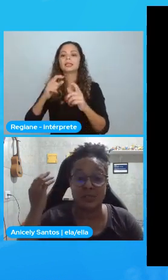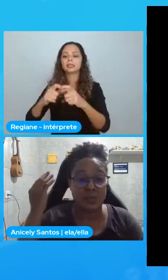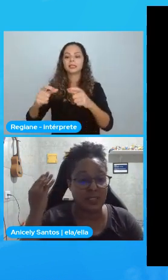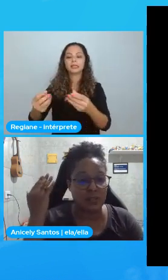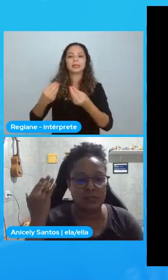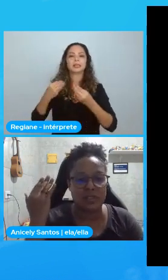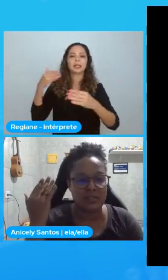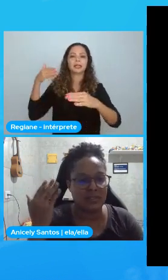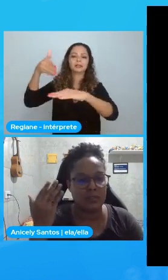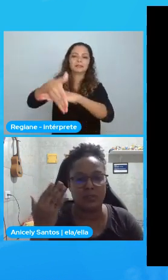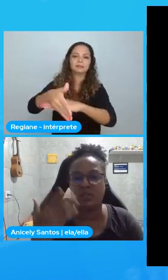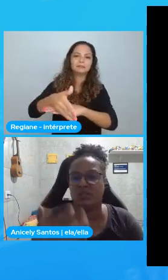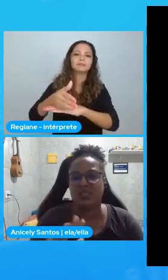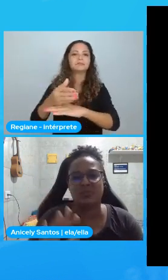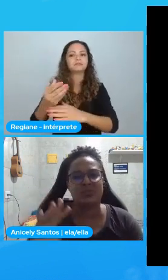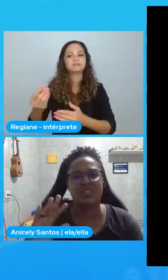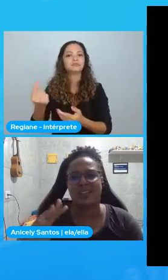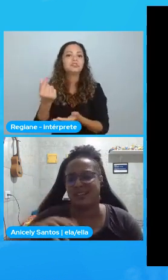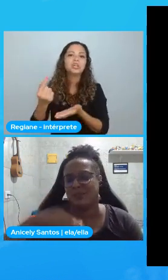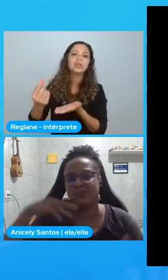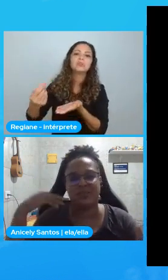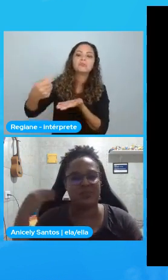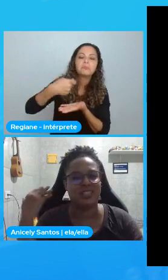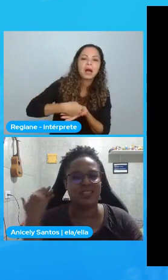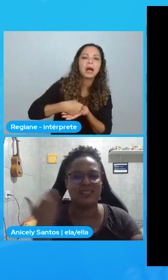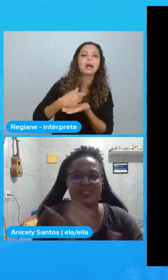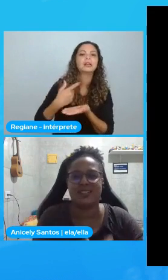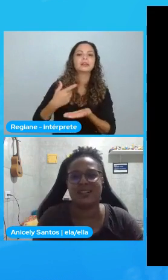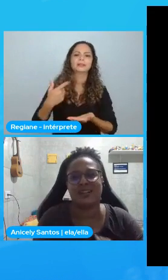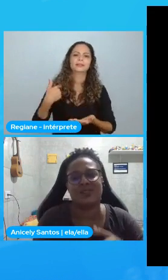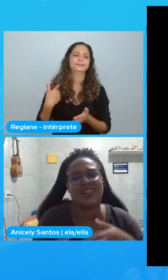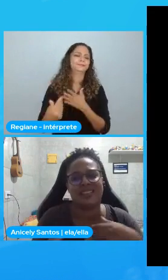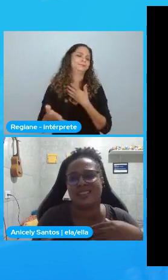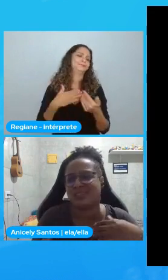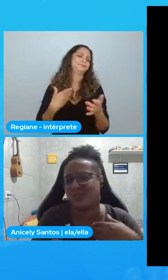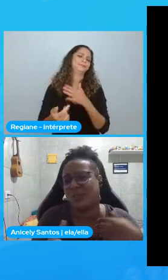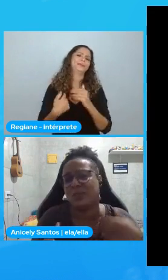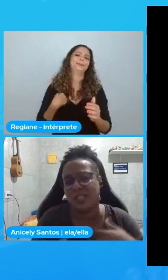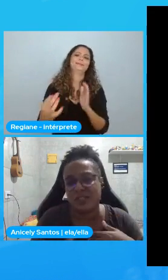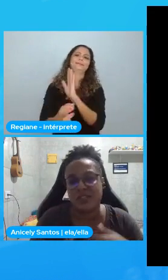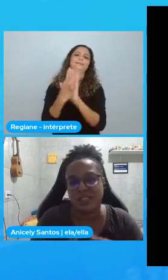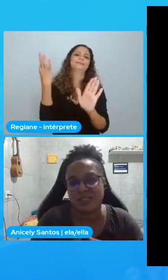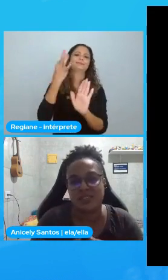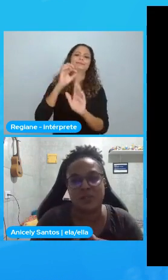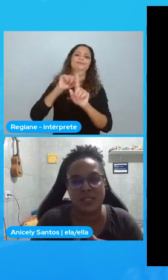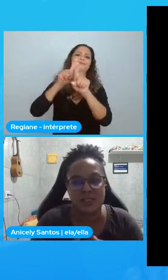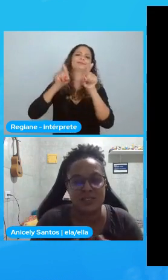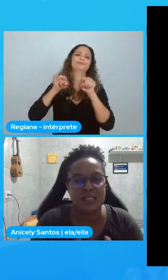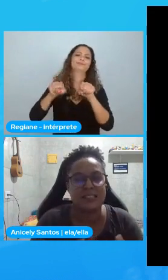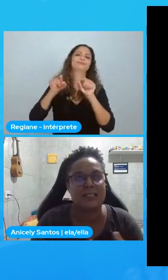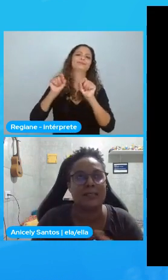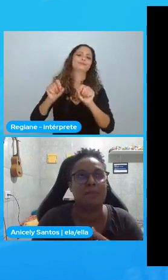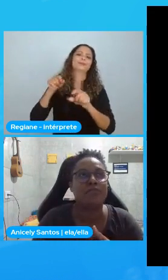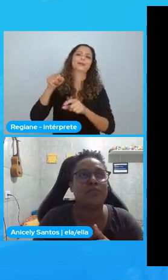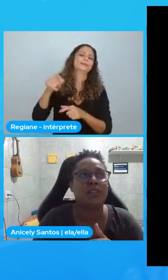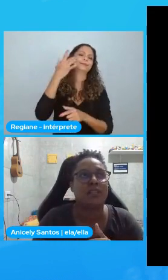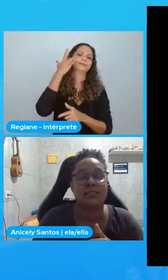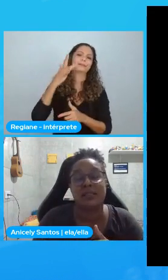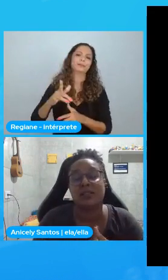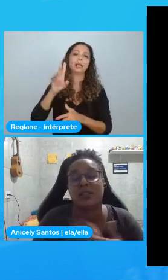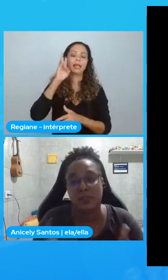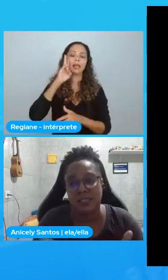escrevi super na loucura. Eu não sabia o que era, o que ia ser a conferência. Foi a primeira conferência das Pileiras nesse dia.